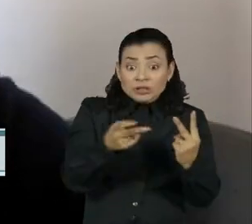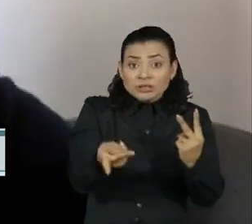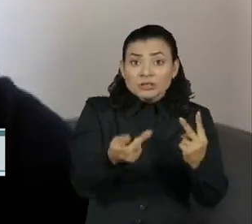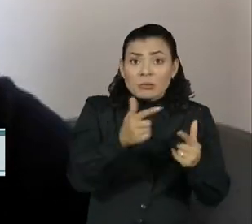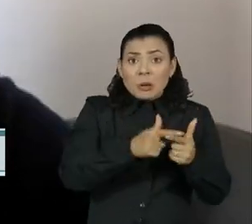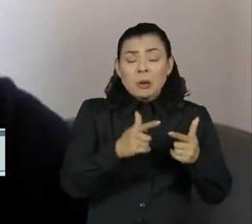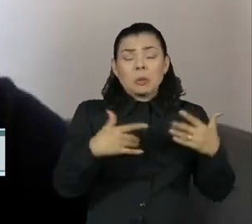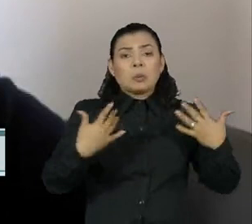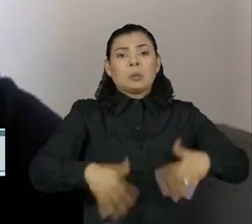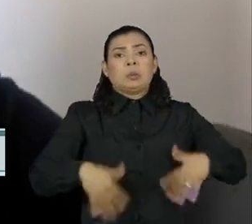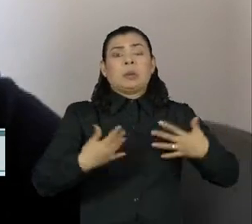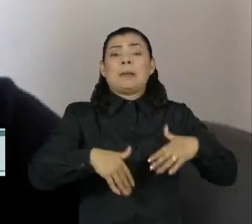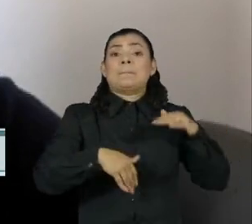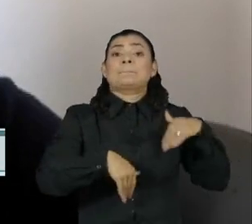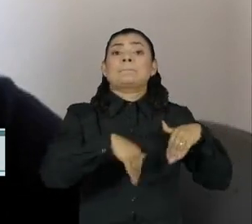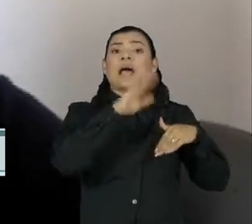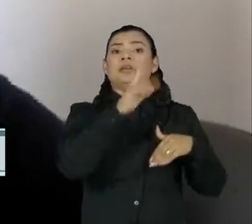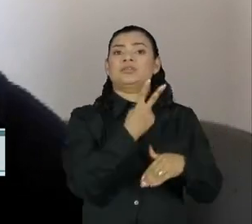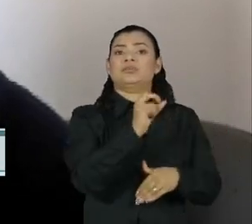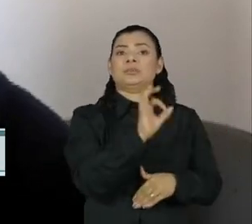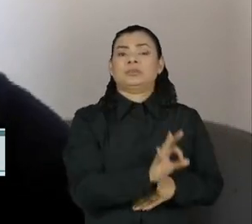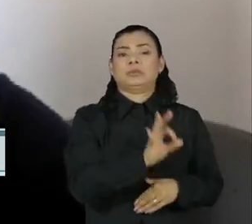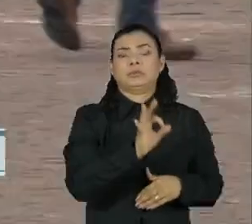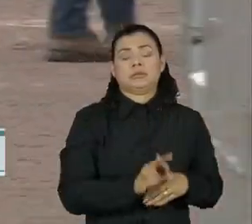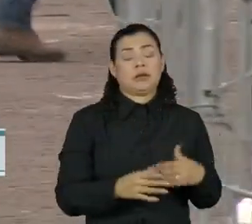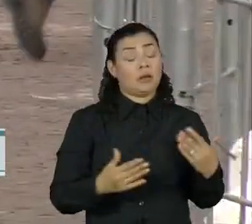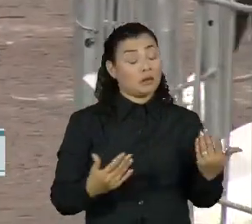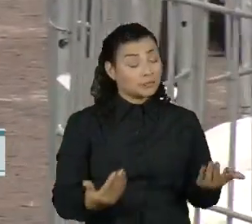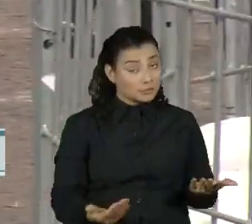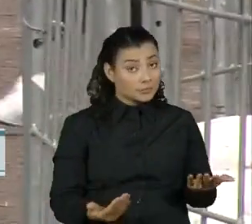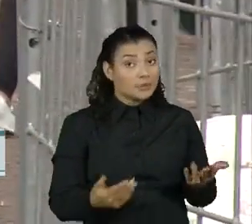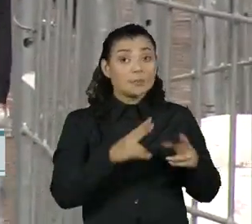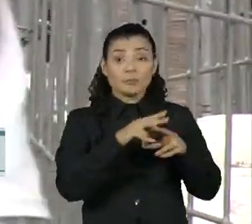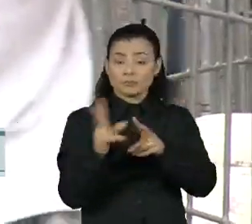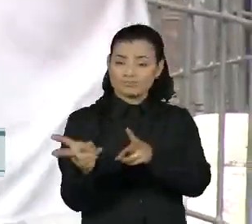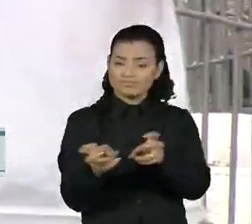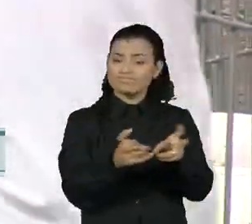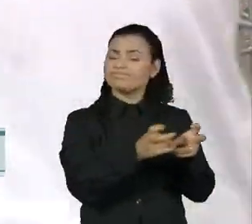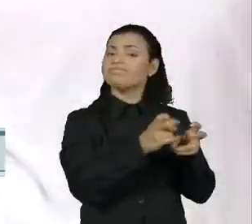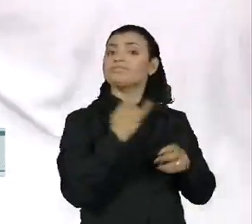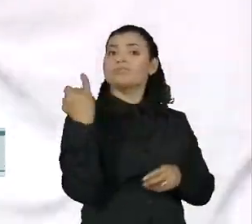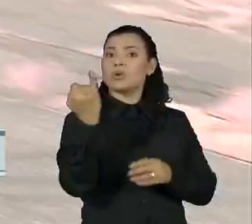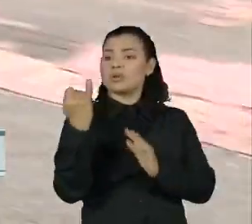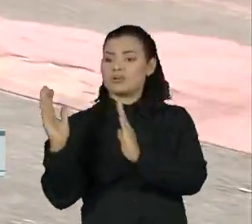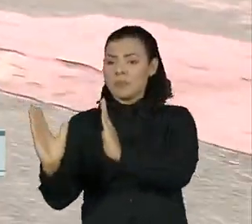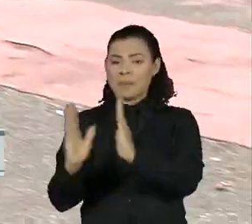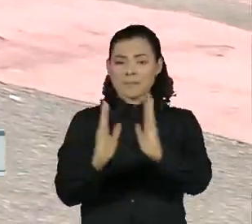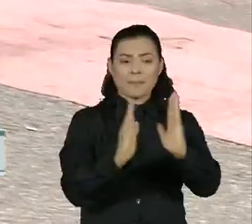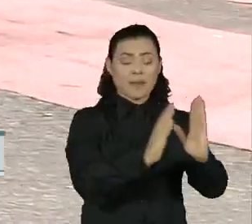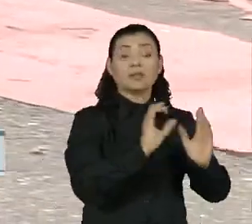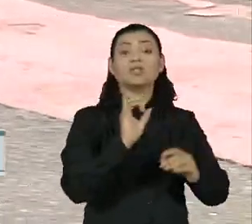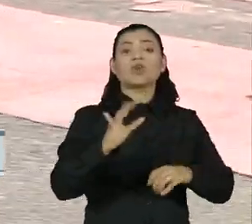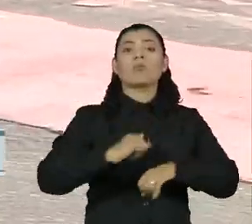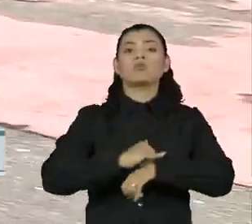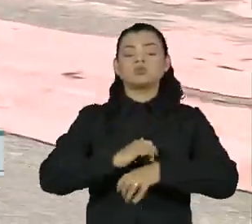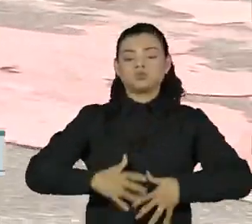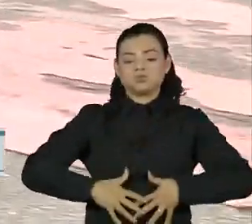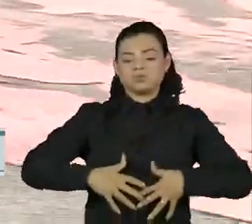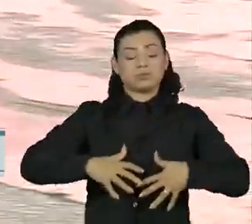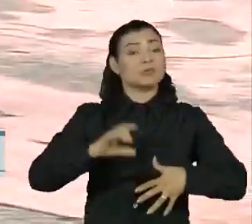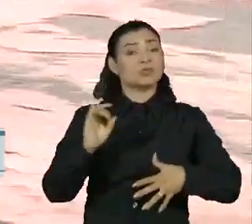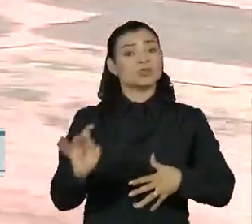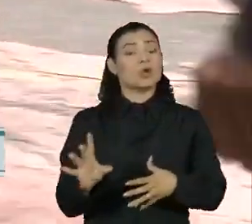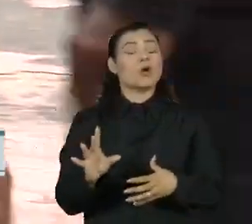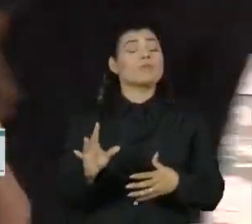mais de 20%. E nós observamos algo bastante importante, que aqueles que só tinham obesidade abdominal não